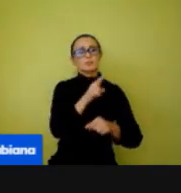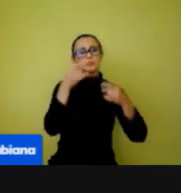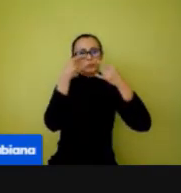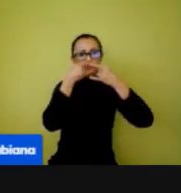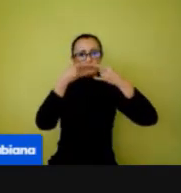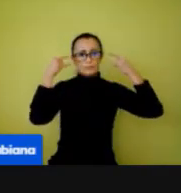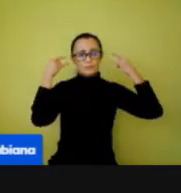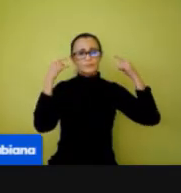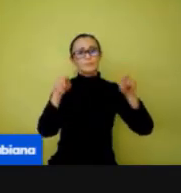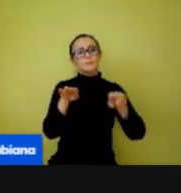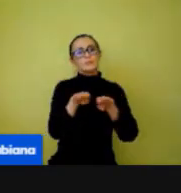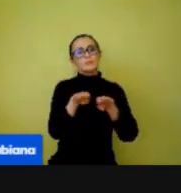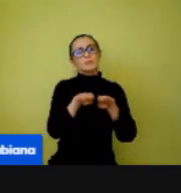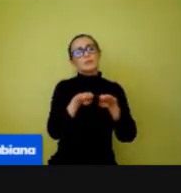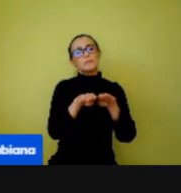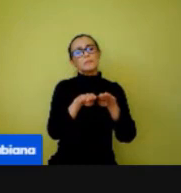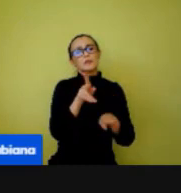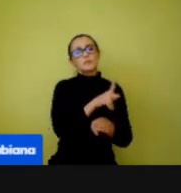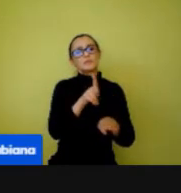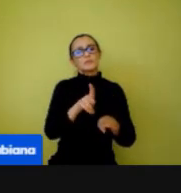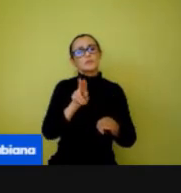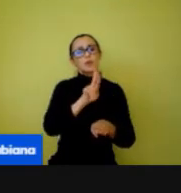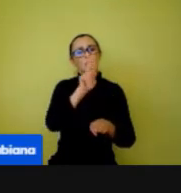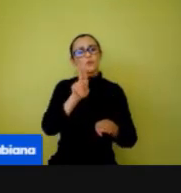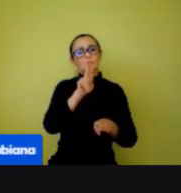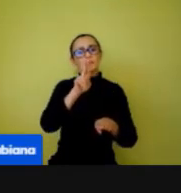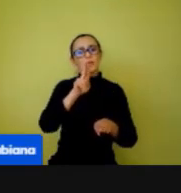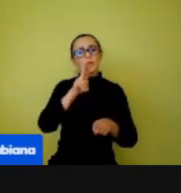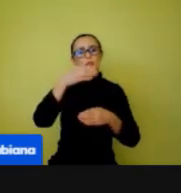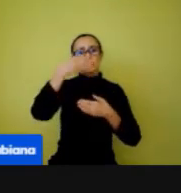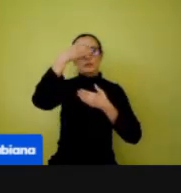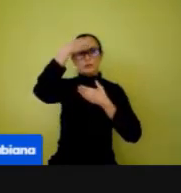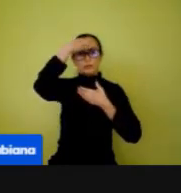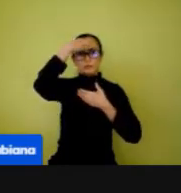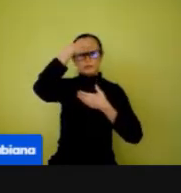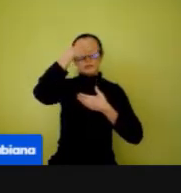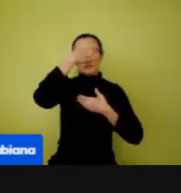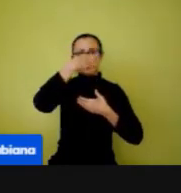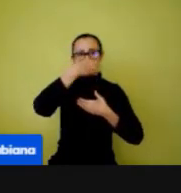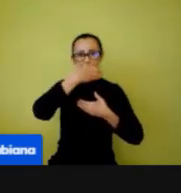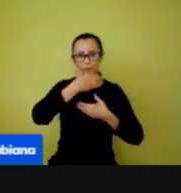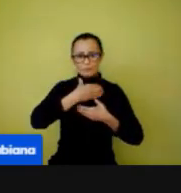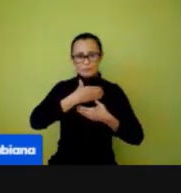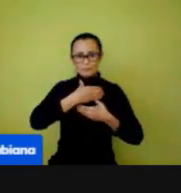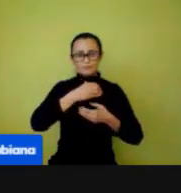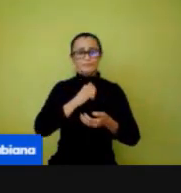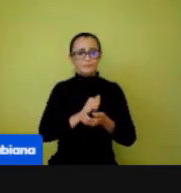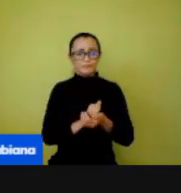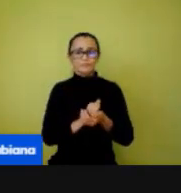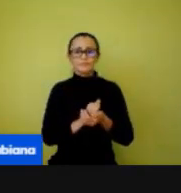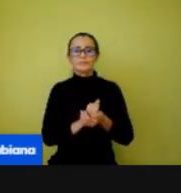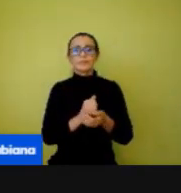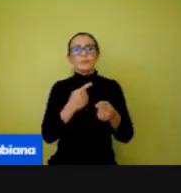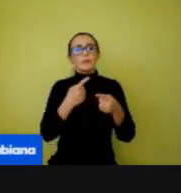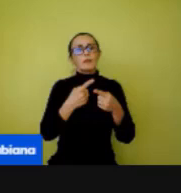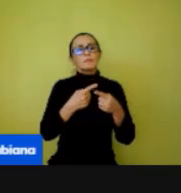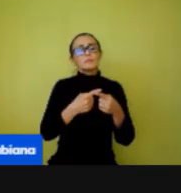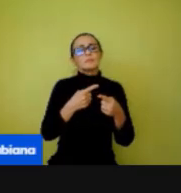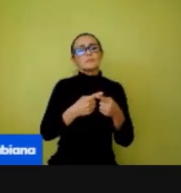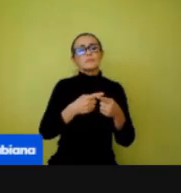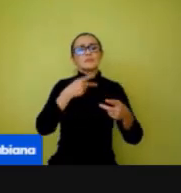ele usar também a viseira, o face shield. Por quê? Para ele evitar, a gente fala alto, a gente